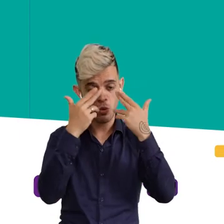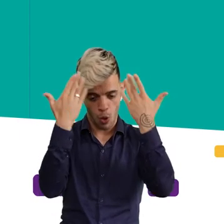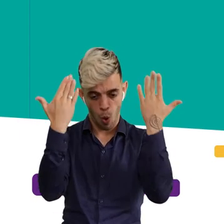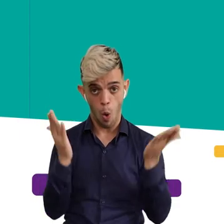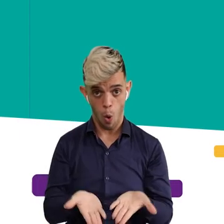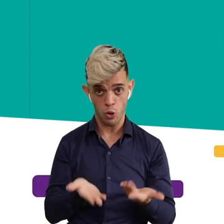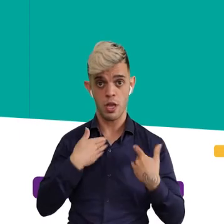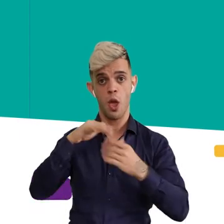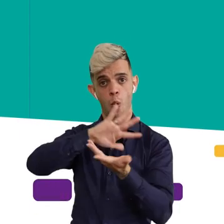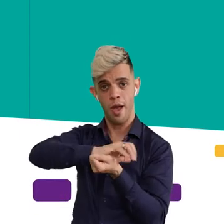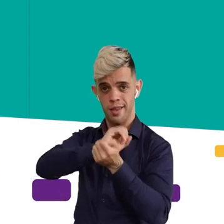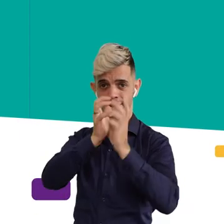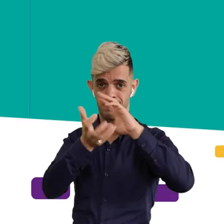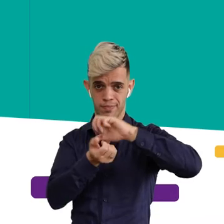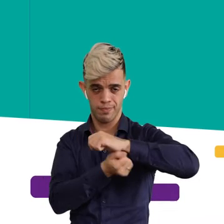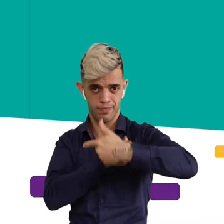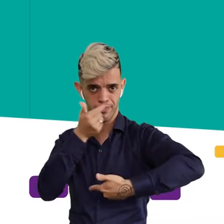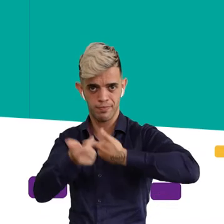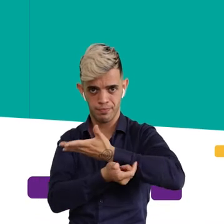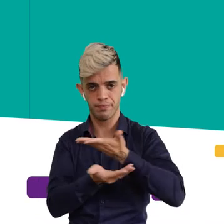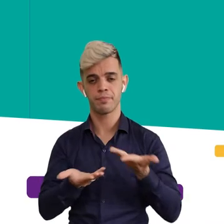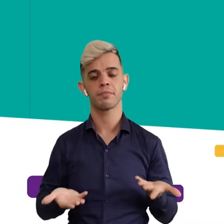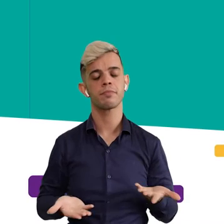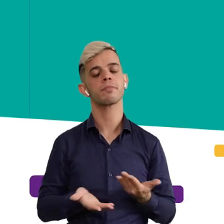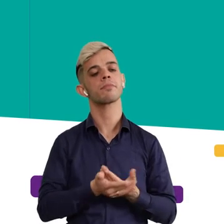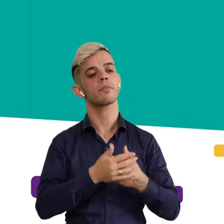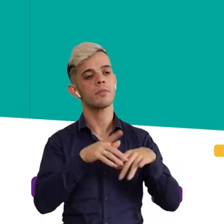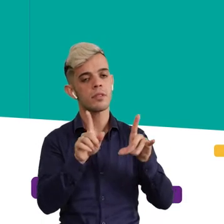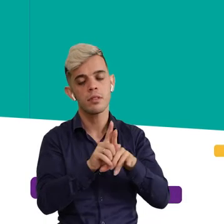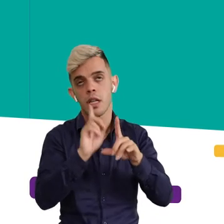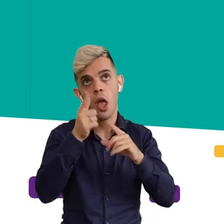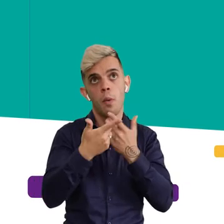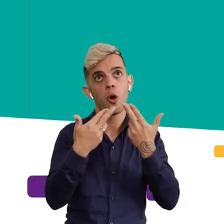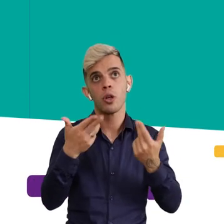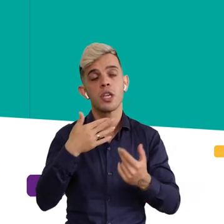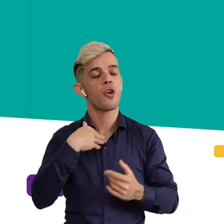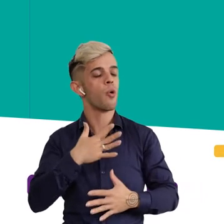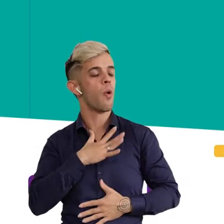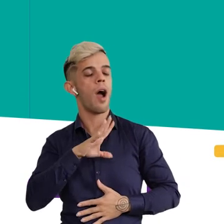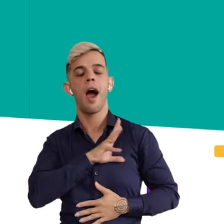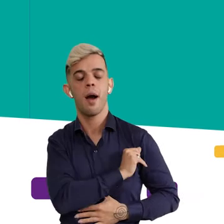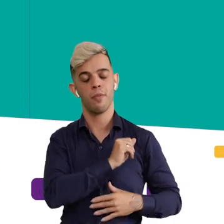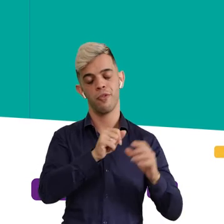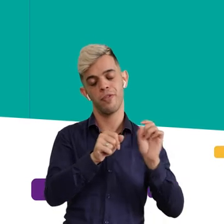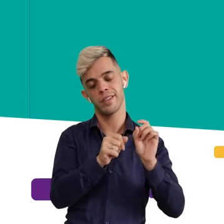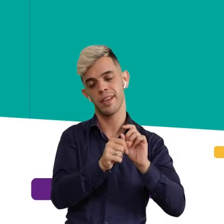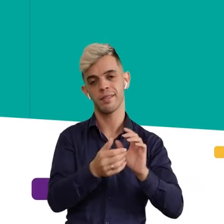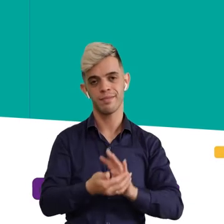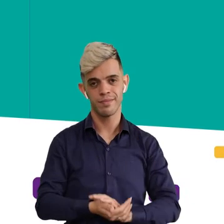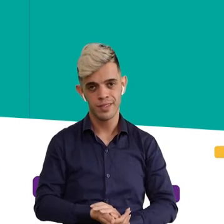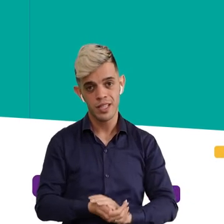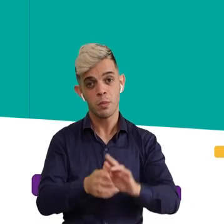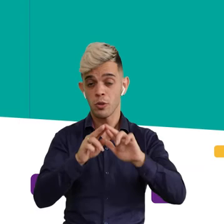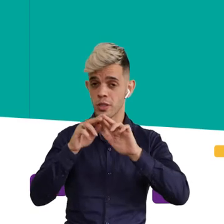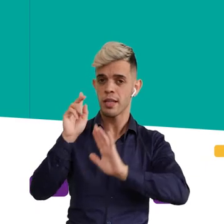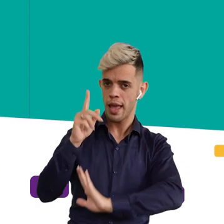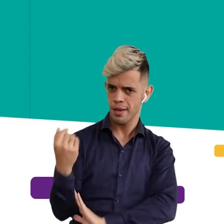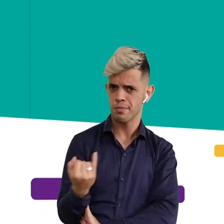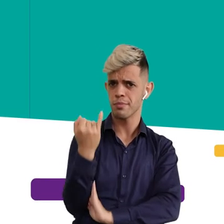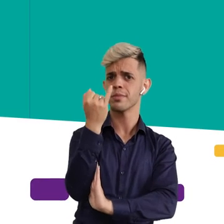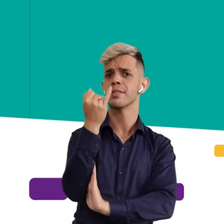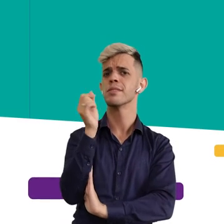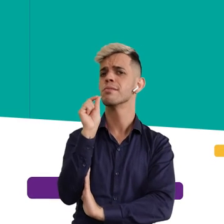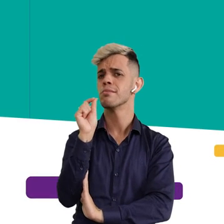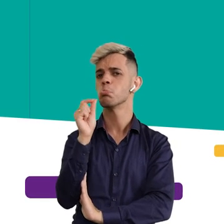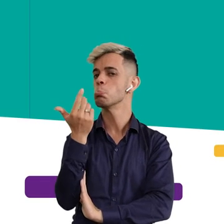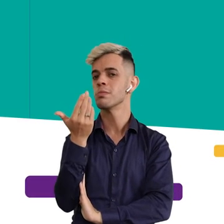novas para fazer. Hoje eu sou artesã e é uma coisa que eu faço com muito amor e com